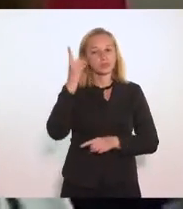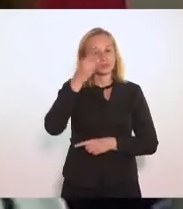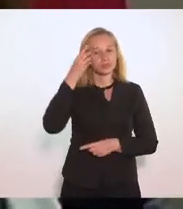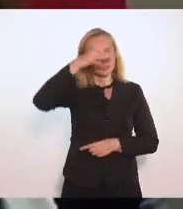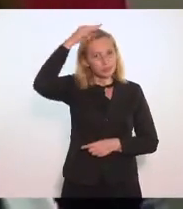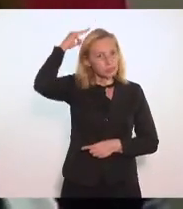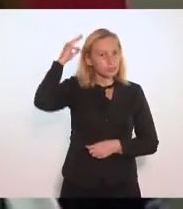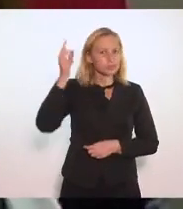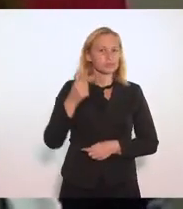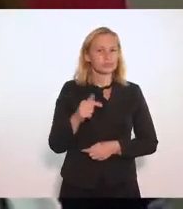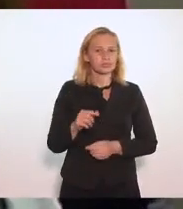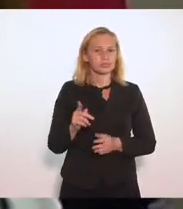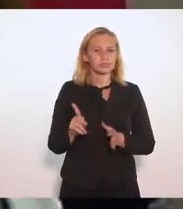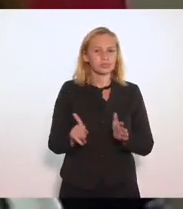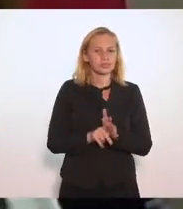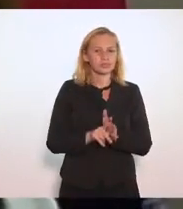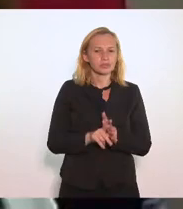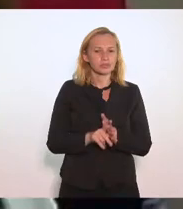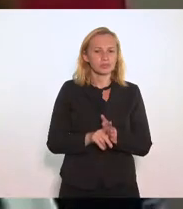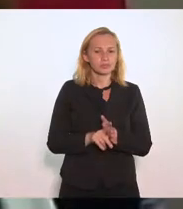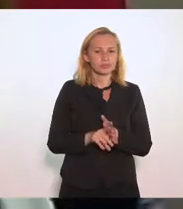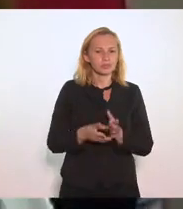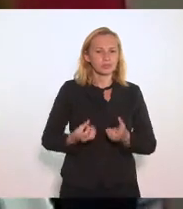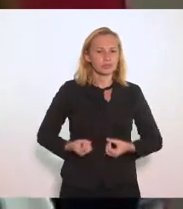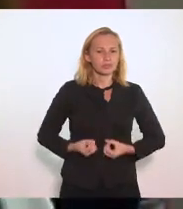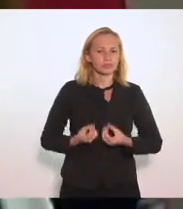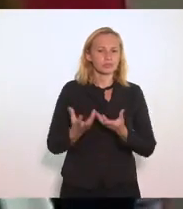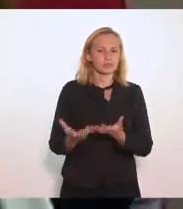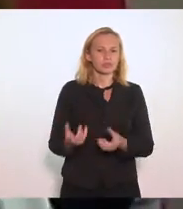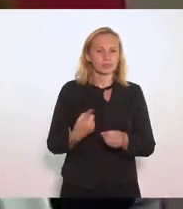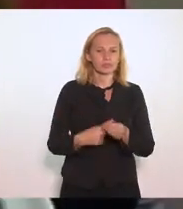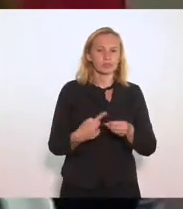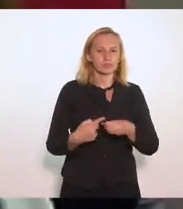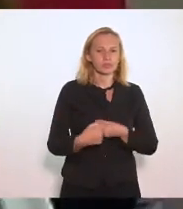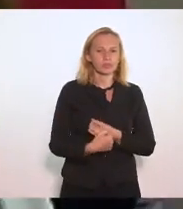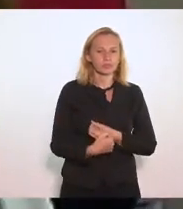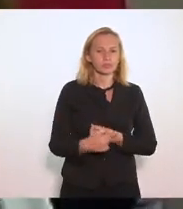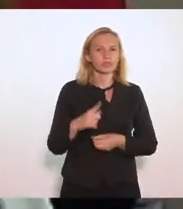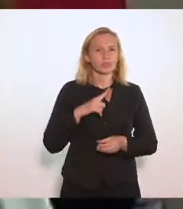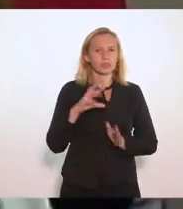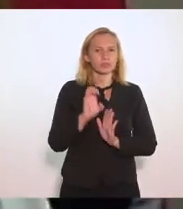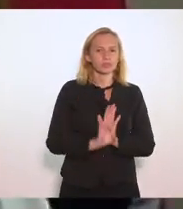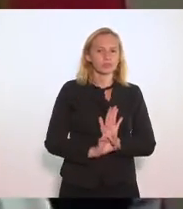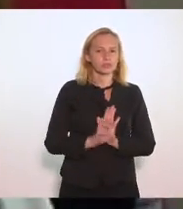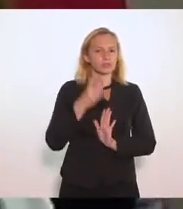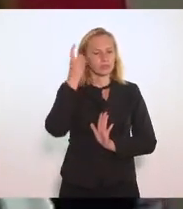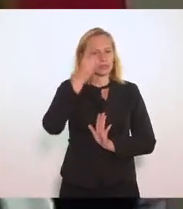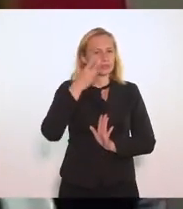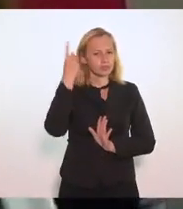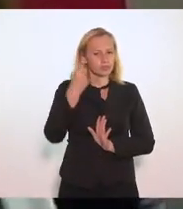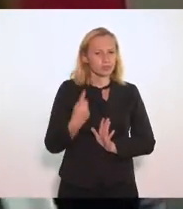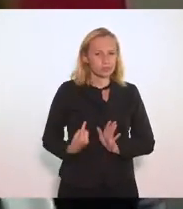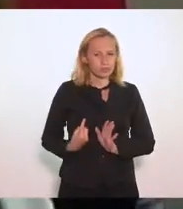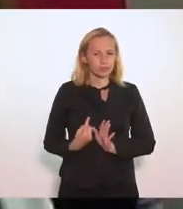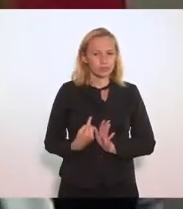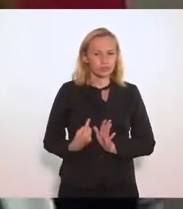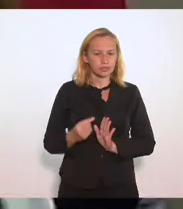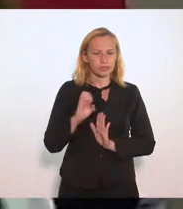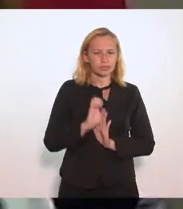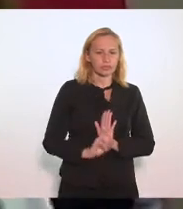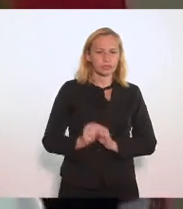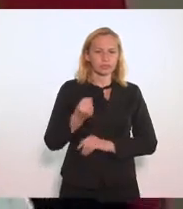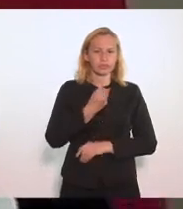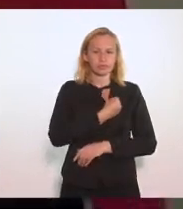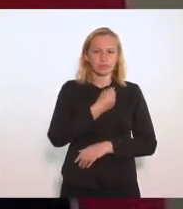Pacheco o projeto se refere a doações ao município e há uma emenda da deputada Dani Monteiro que é a emenda número